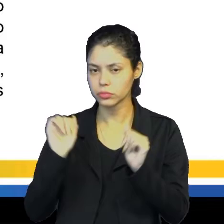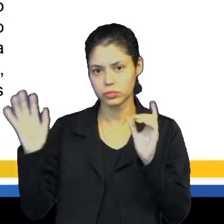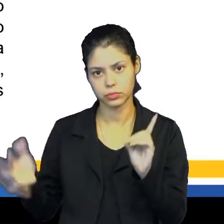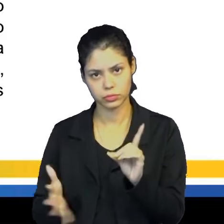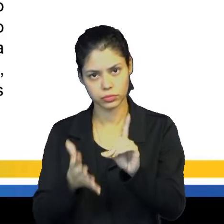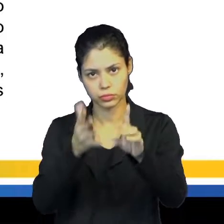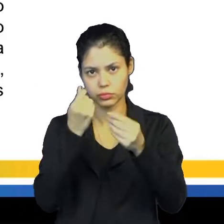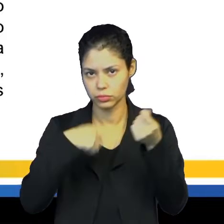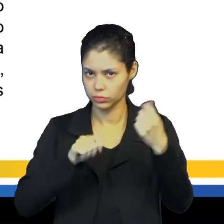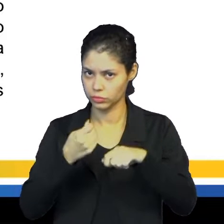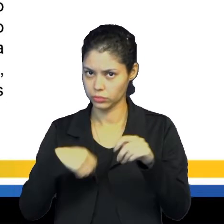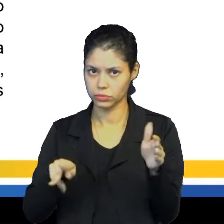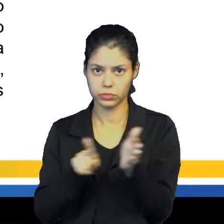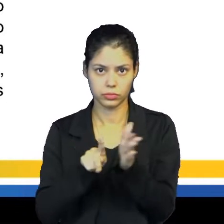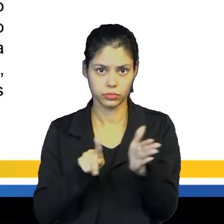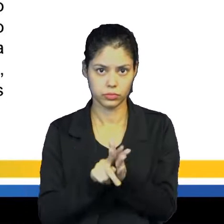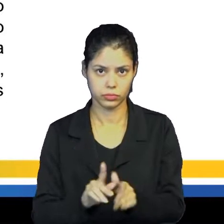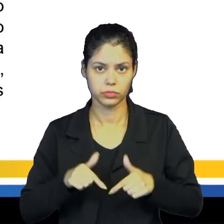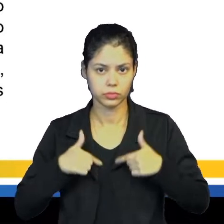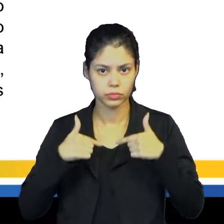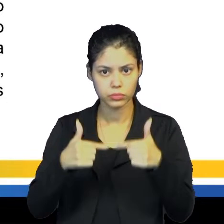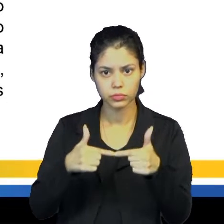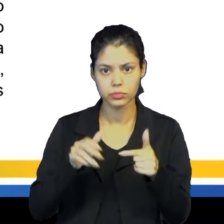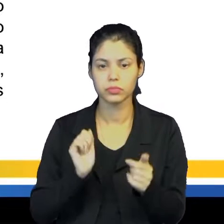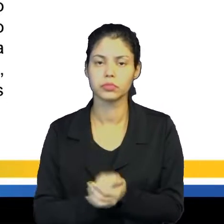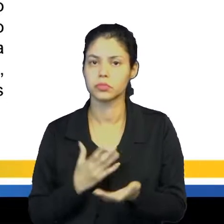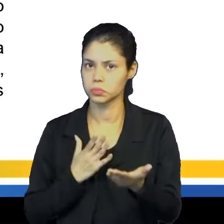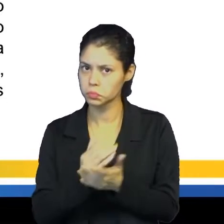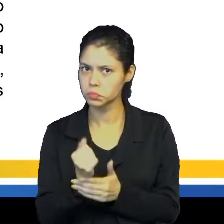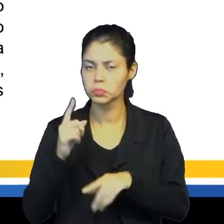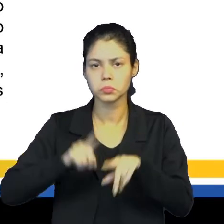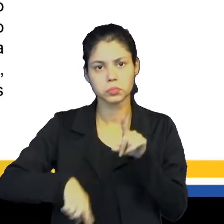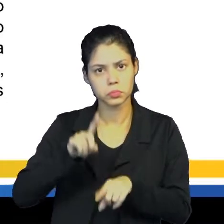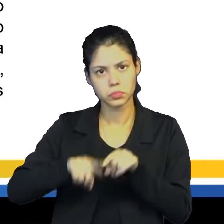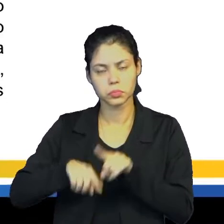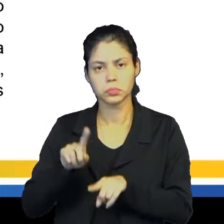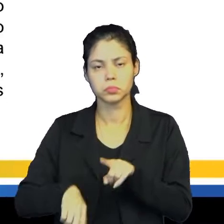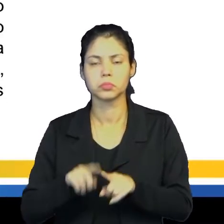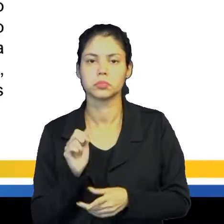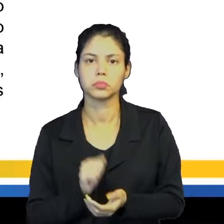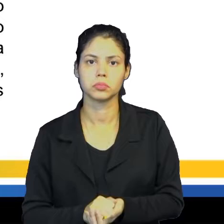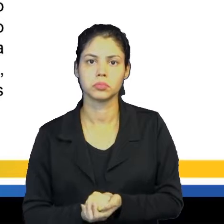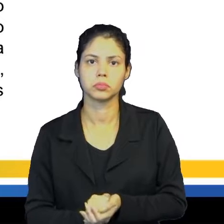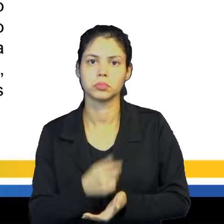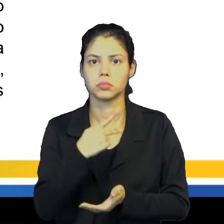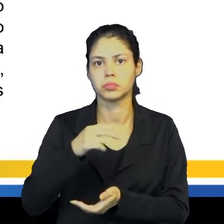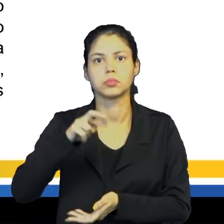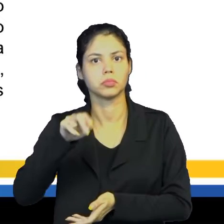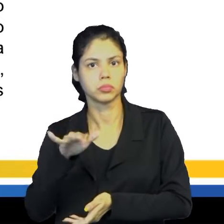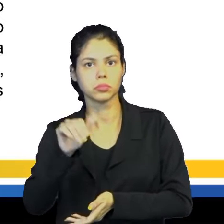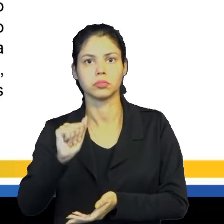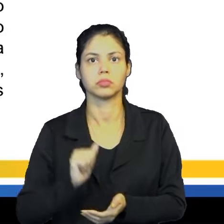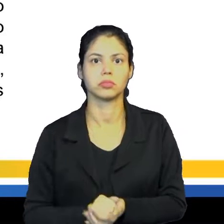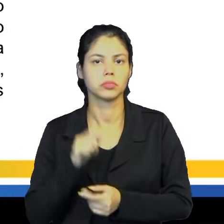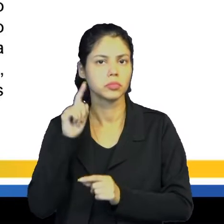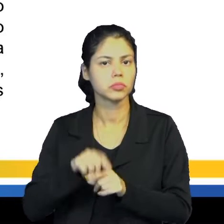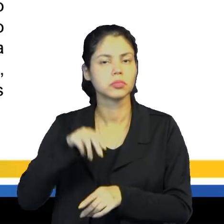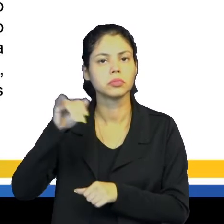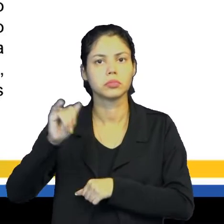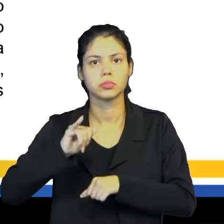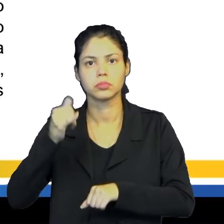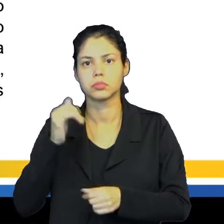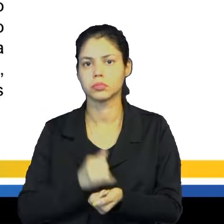motivação econômica por trás dessa empreitada, né? A busca de materiais, de matérias-primas, né, de metais